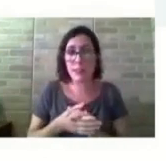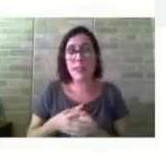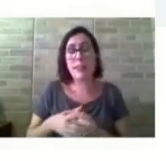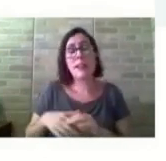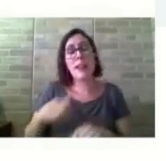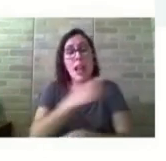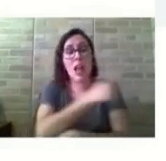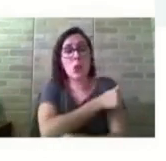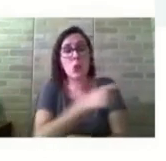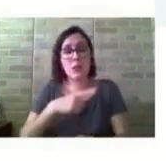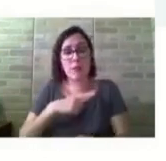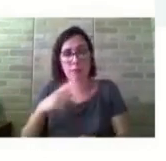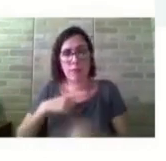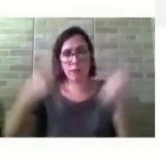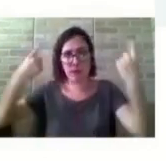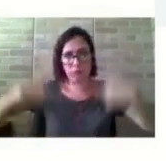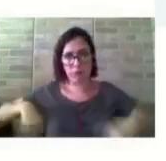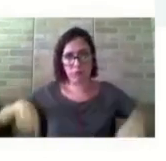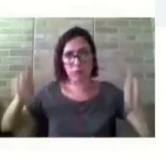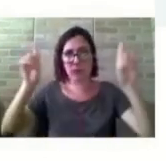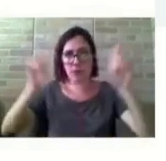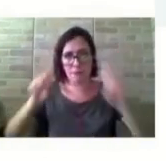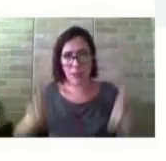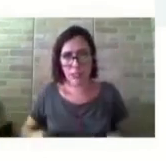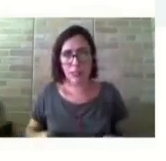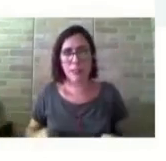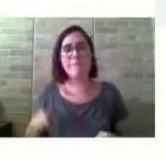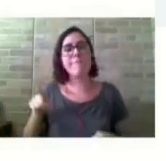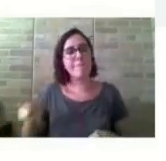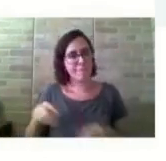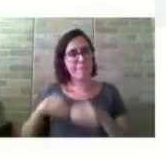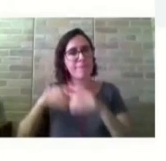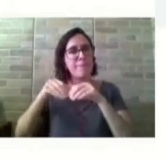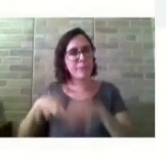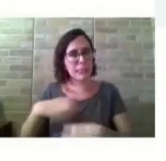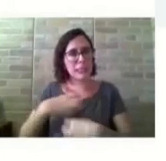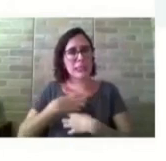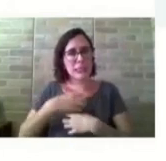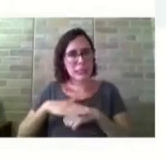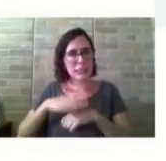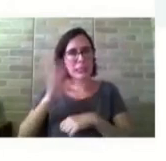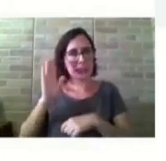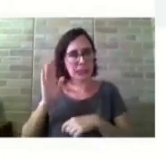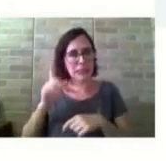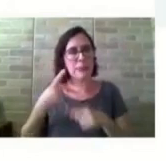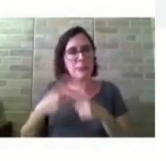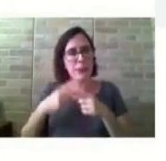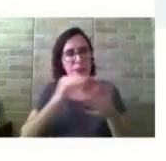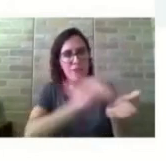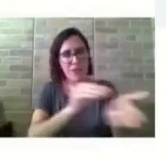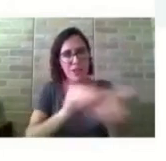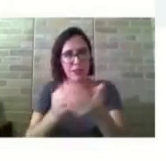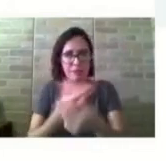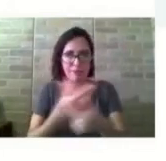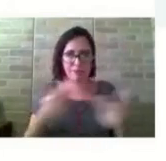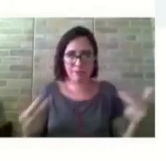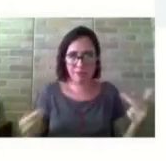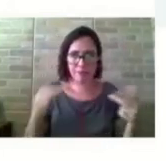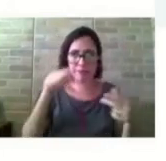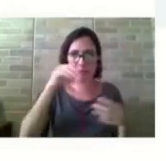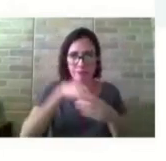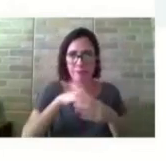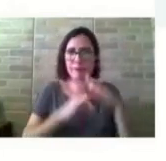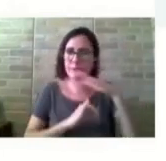prejudicados pelas condições de acessibilidade inadequadas de alguns elementos. Assim, o orçamento da instituição precisa